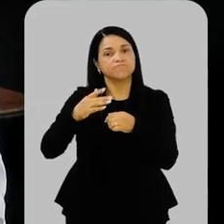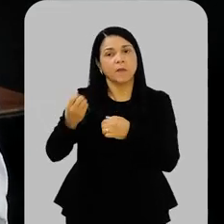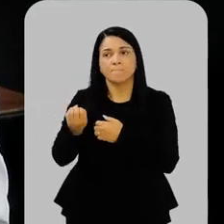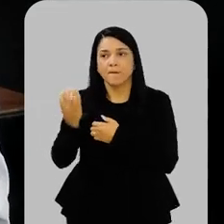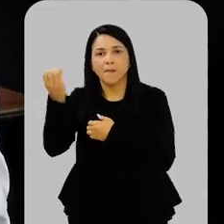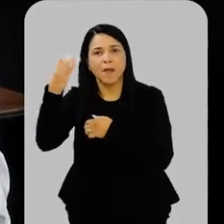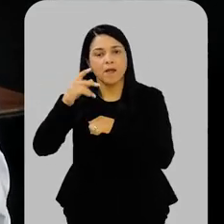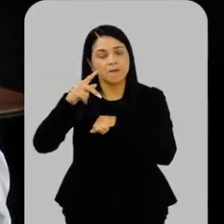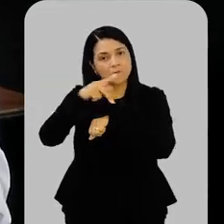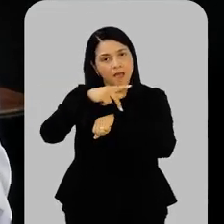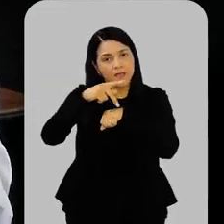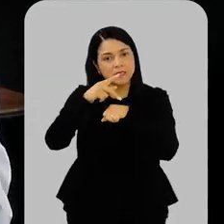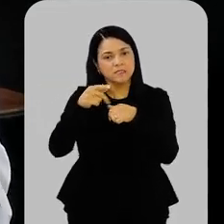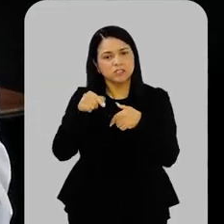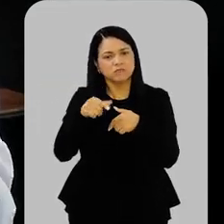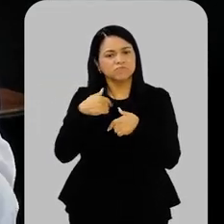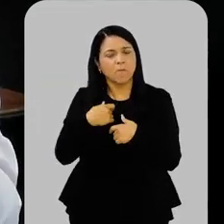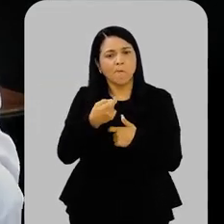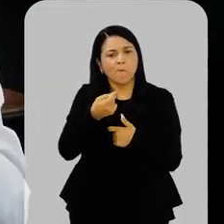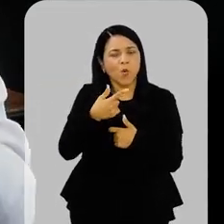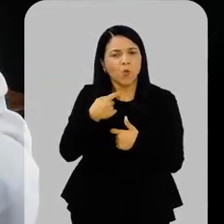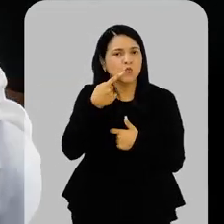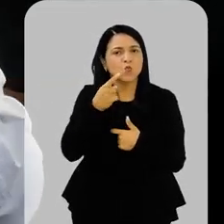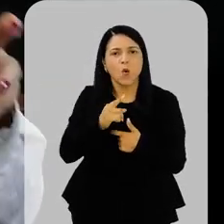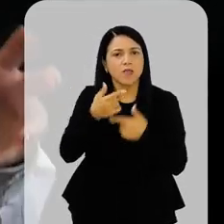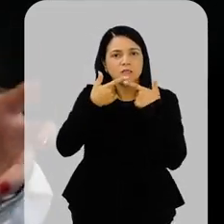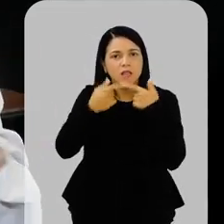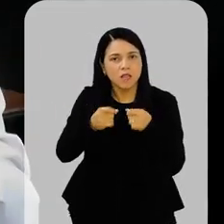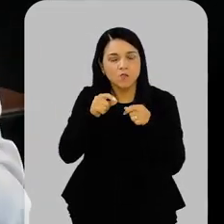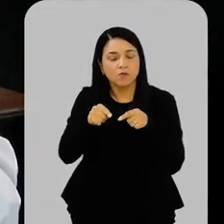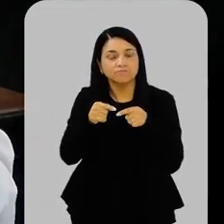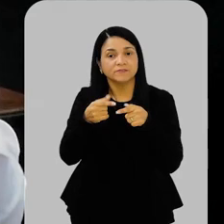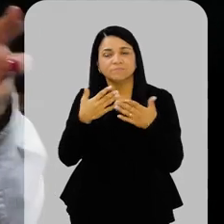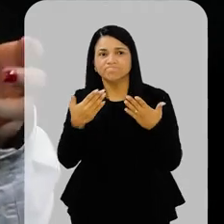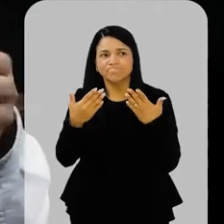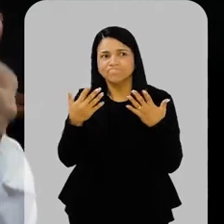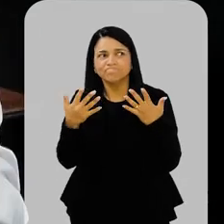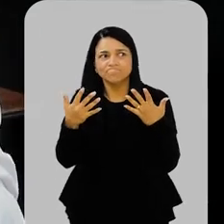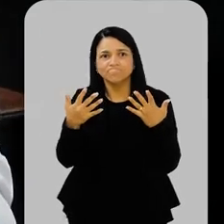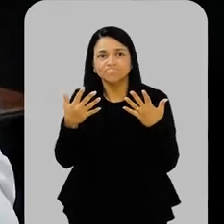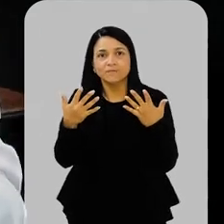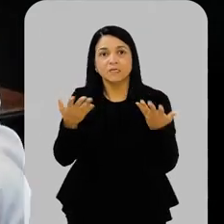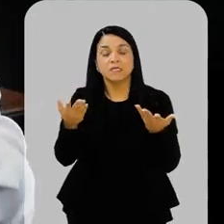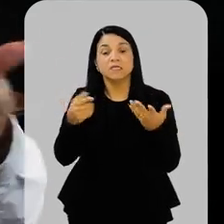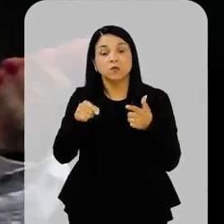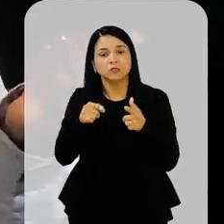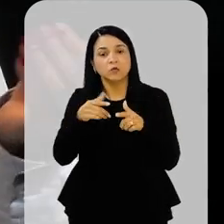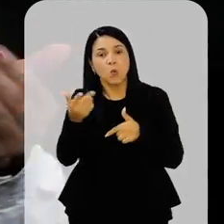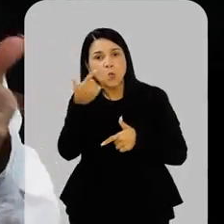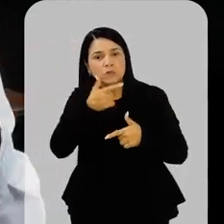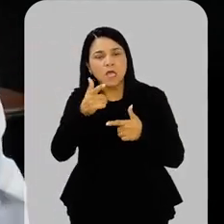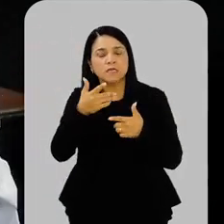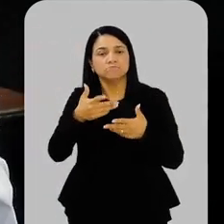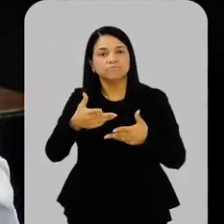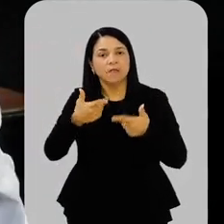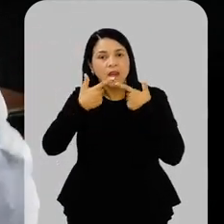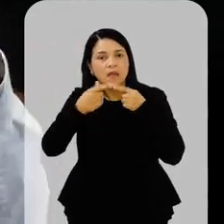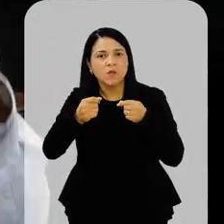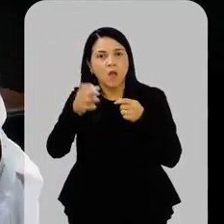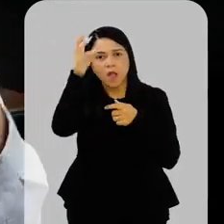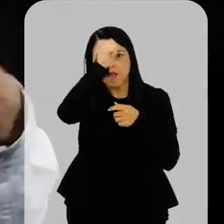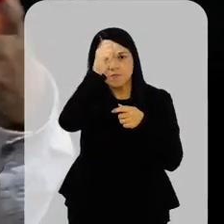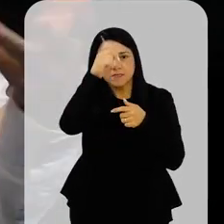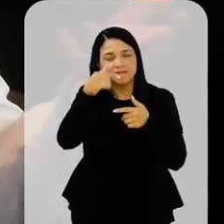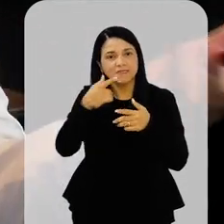a gente fica perdido, né? E quando a gente já consegue se locomover, cria essa autonomia, né? Você vai sentindo